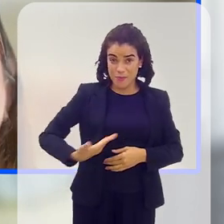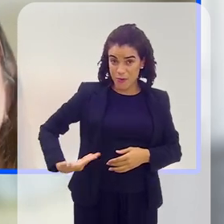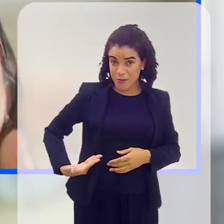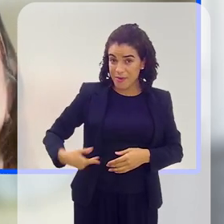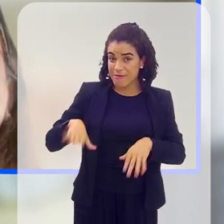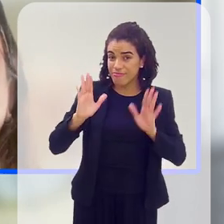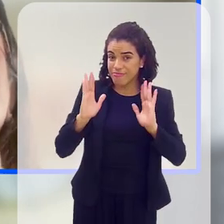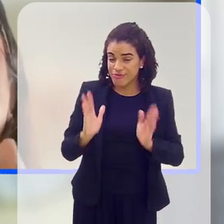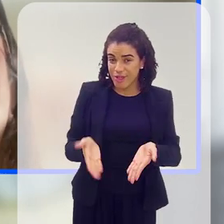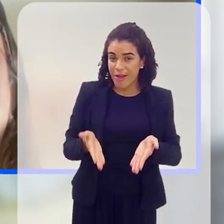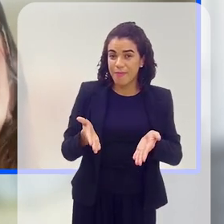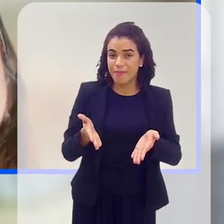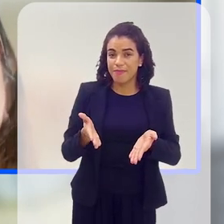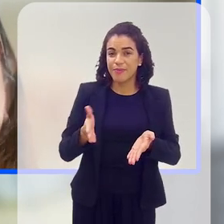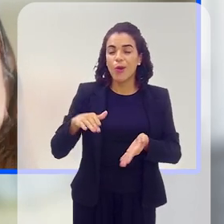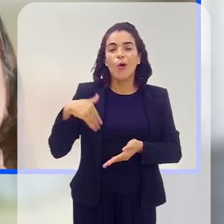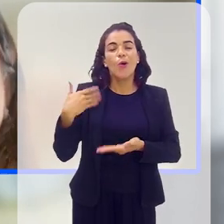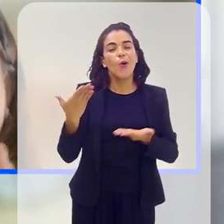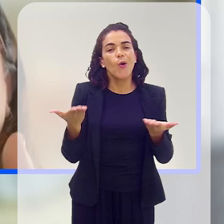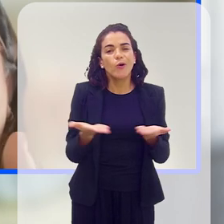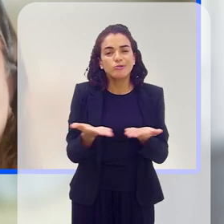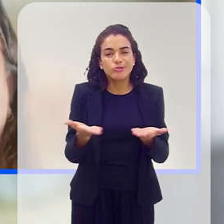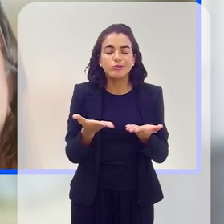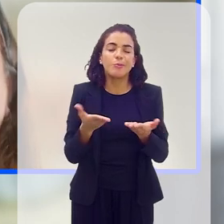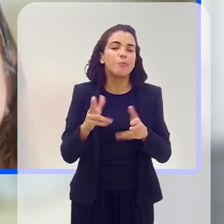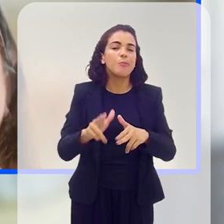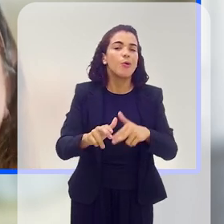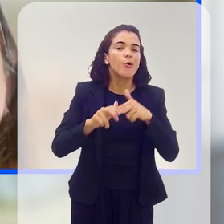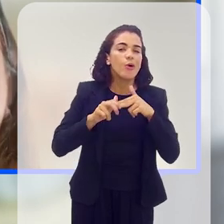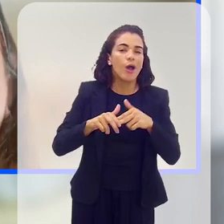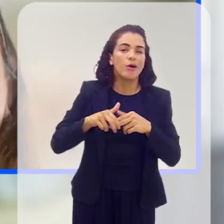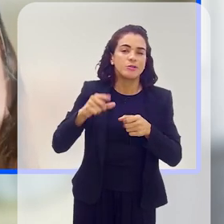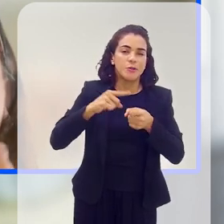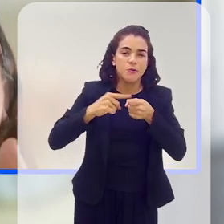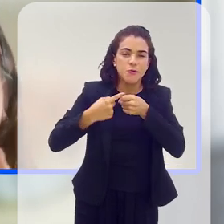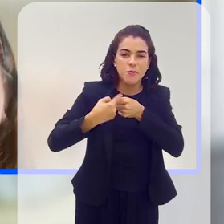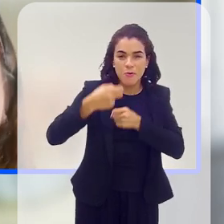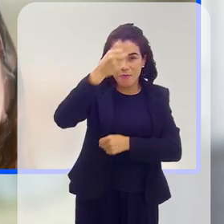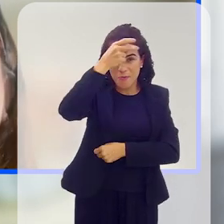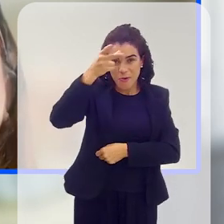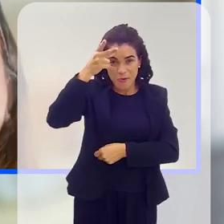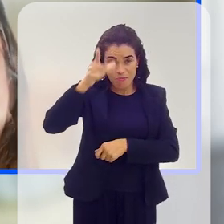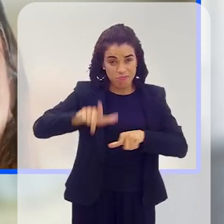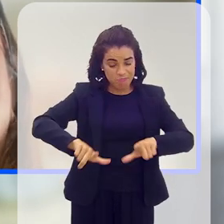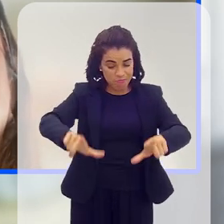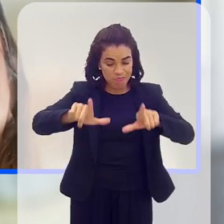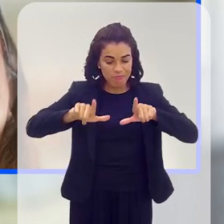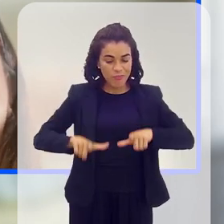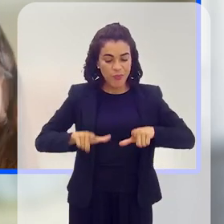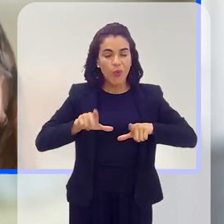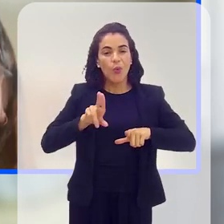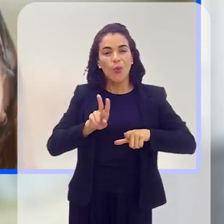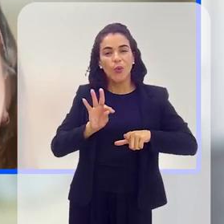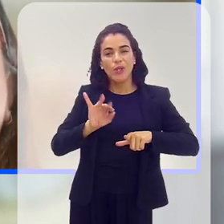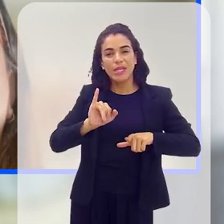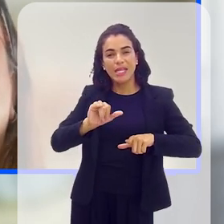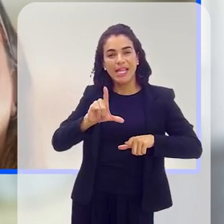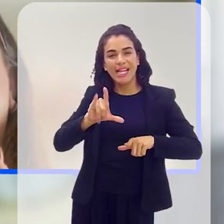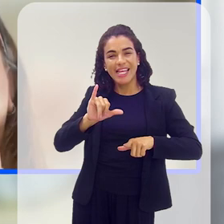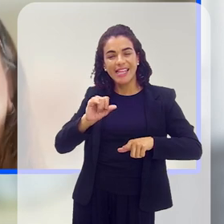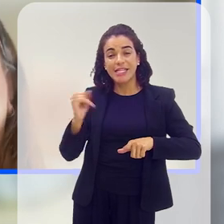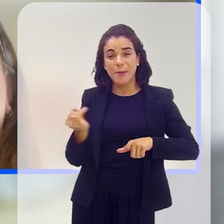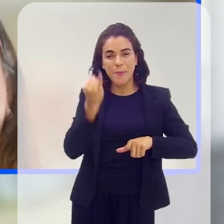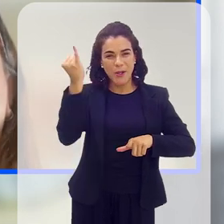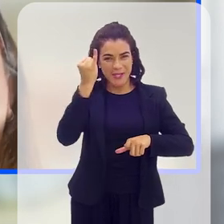falar. Hoje, nós ganhamos, através do município, o título de utilidade. Quer dizer, fomos reconhecidos